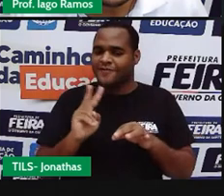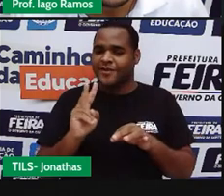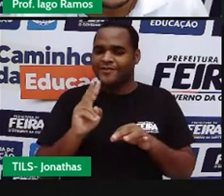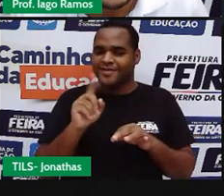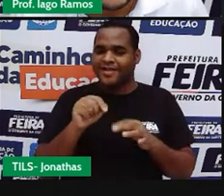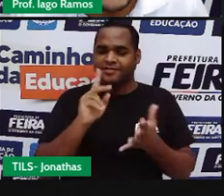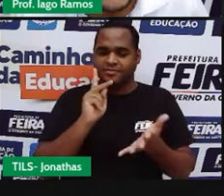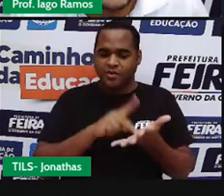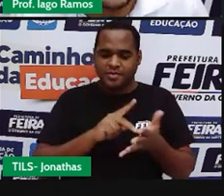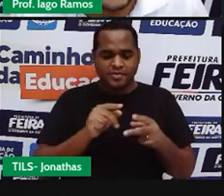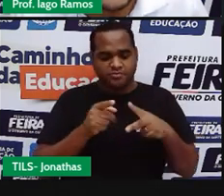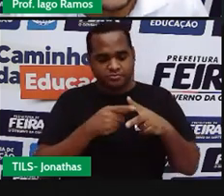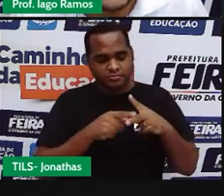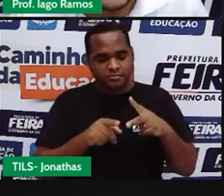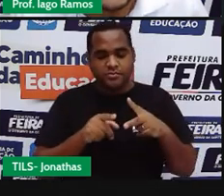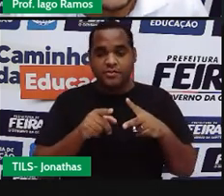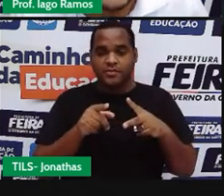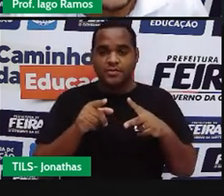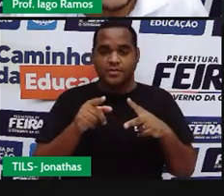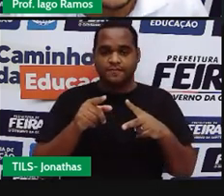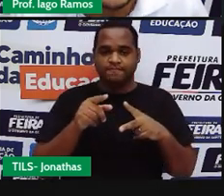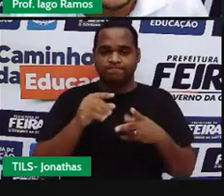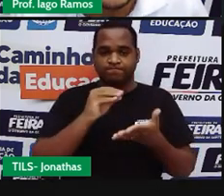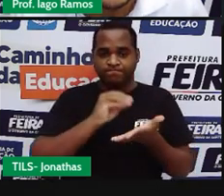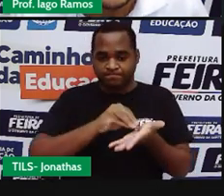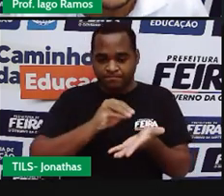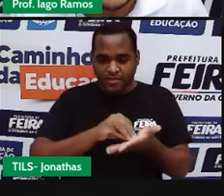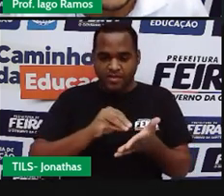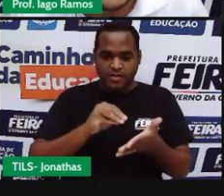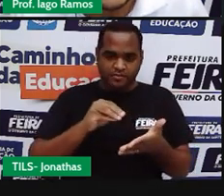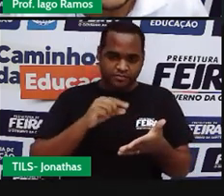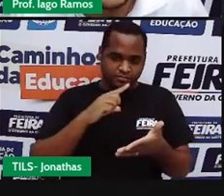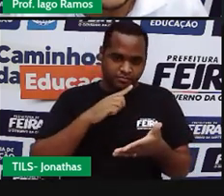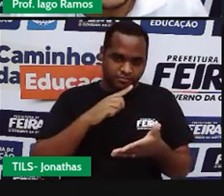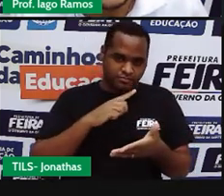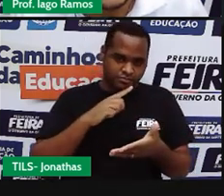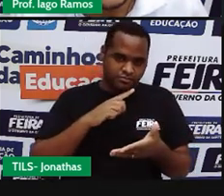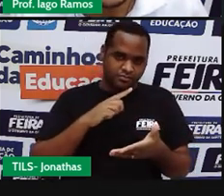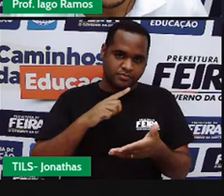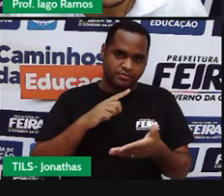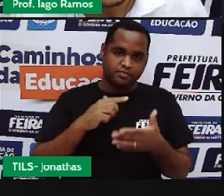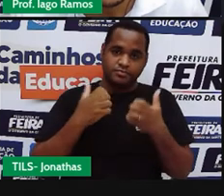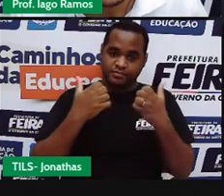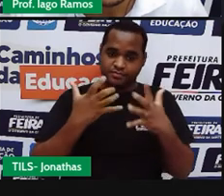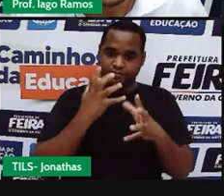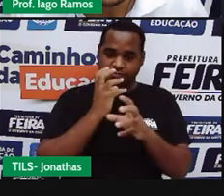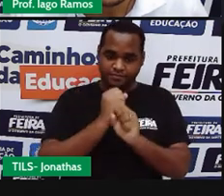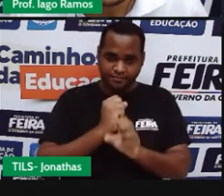ângulo ali, ó. Essa fatiazinha aqui tem essa medida de ângulo.